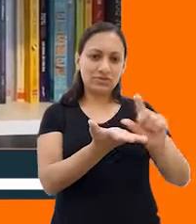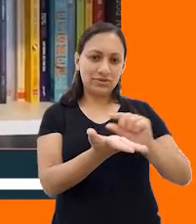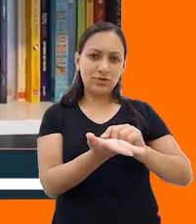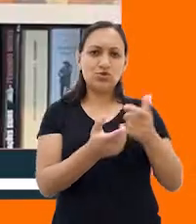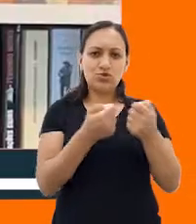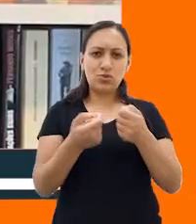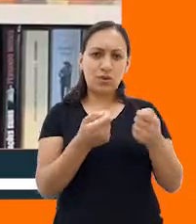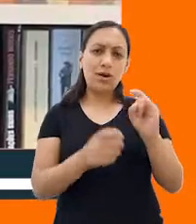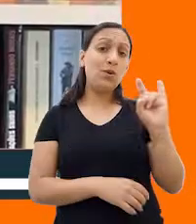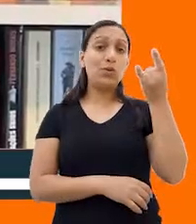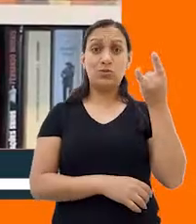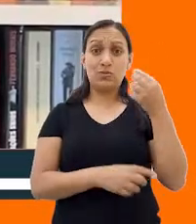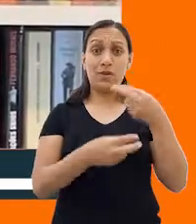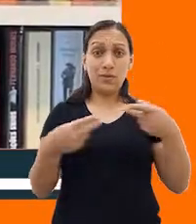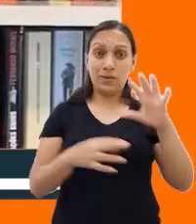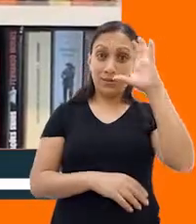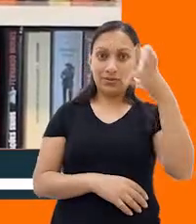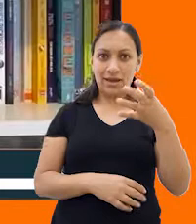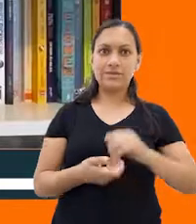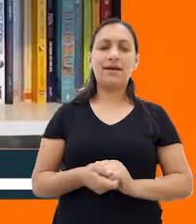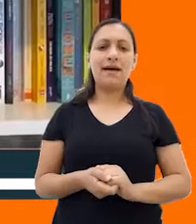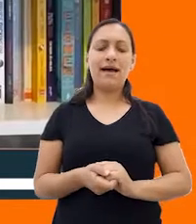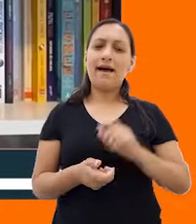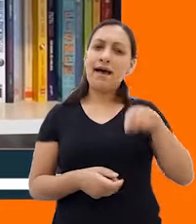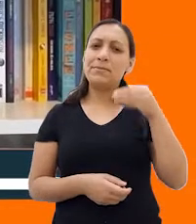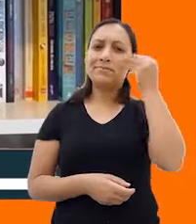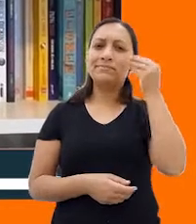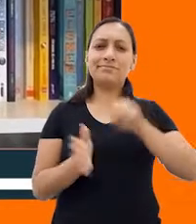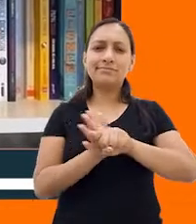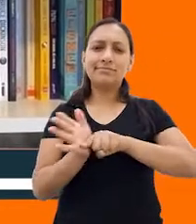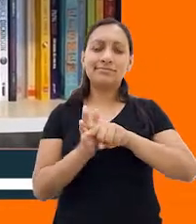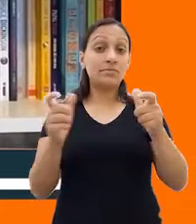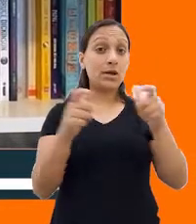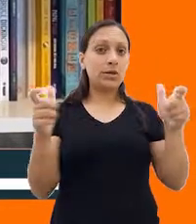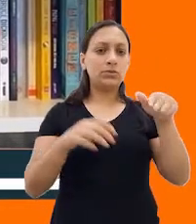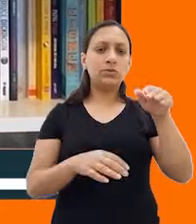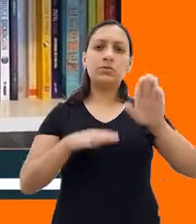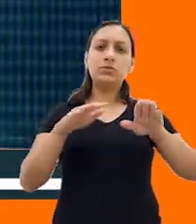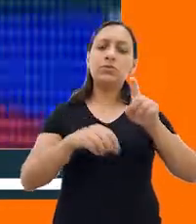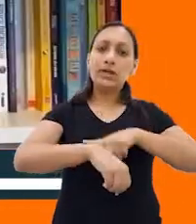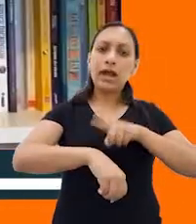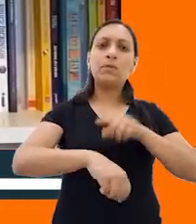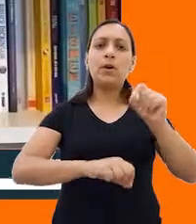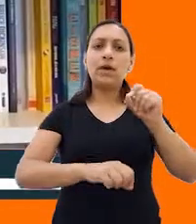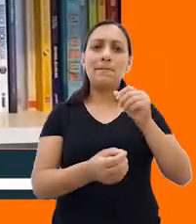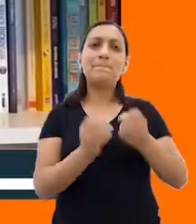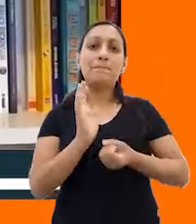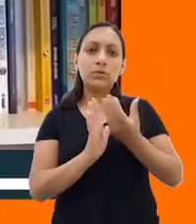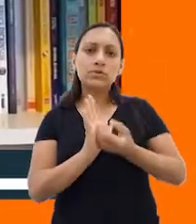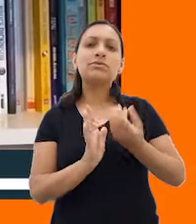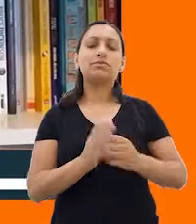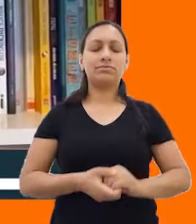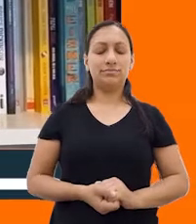coisa que a gente faz. Jogar, para nós, é uma experiência de pesquisa. A gente fica a maior parte do tempo na parte de produção dentro do curso. Segunda pergunta,